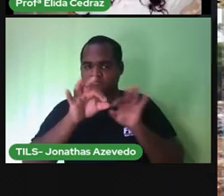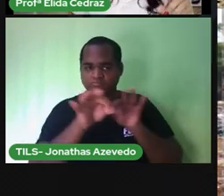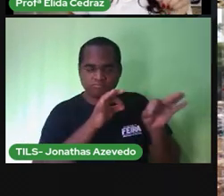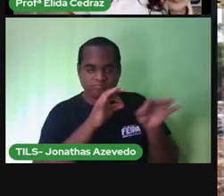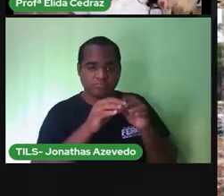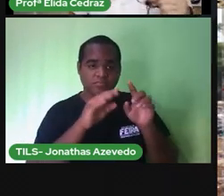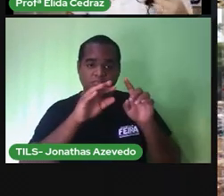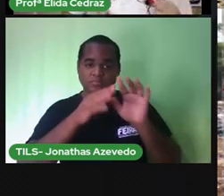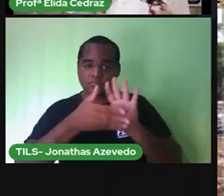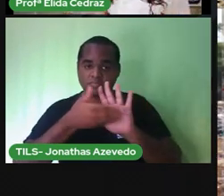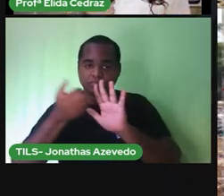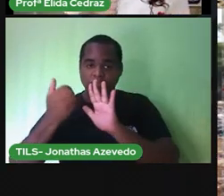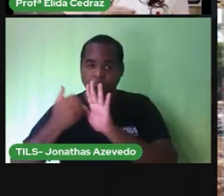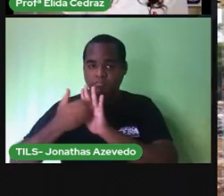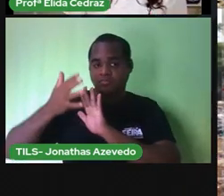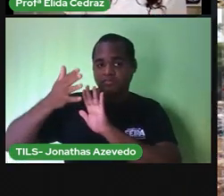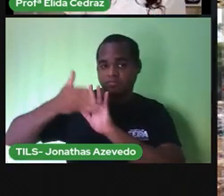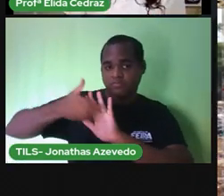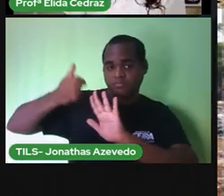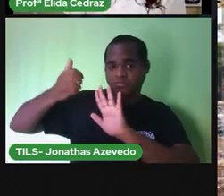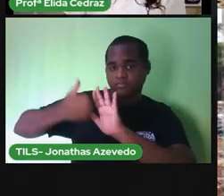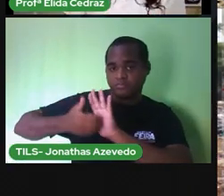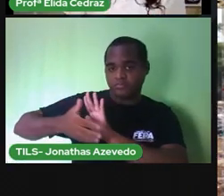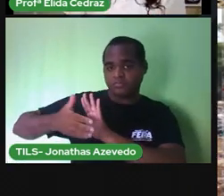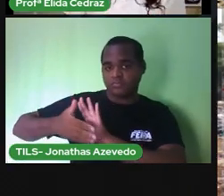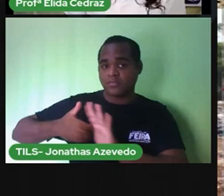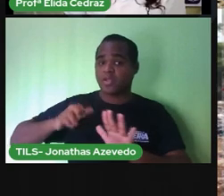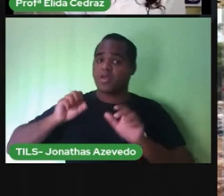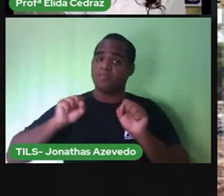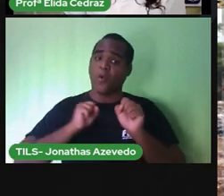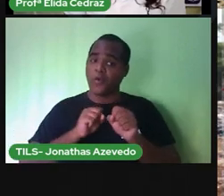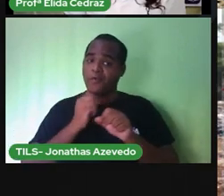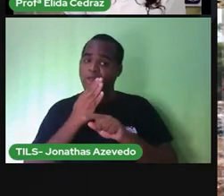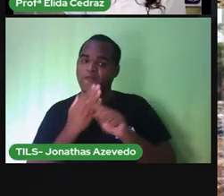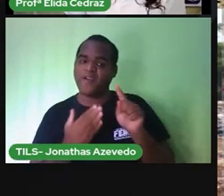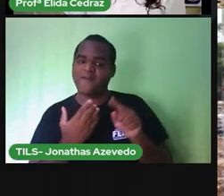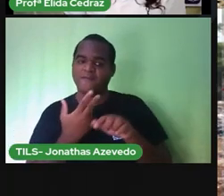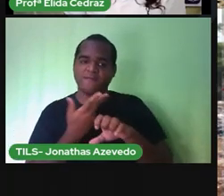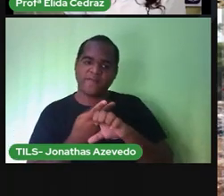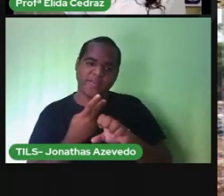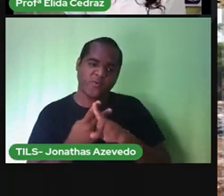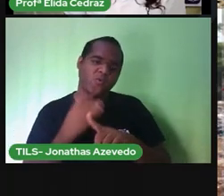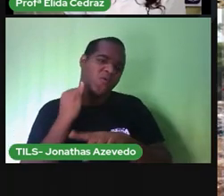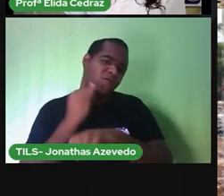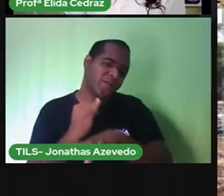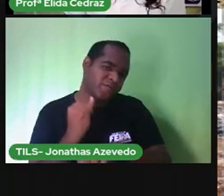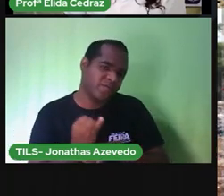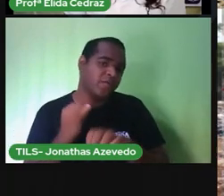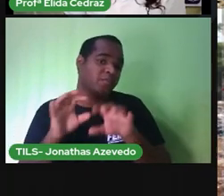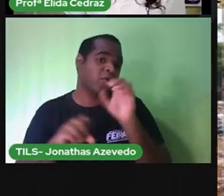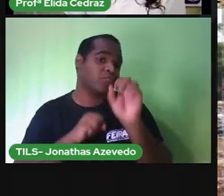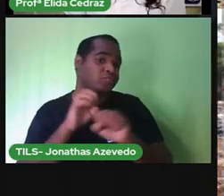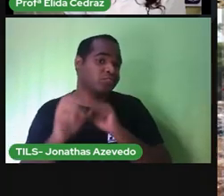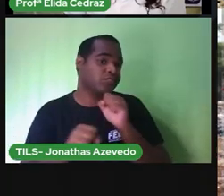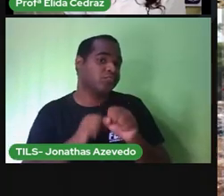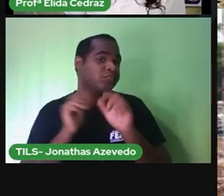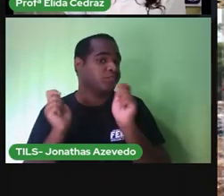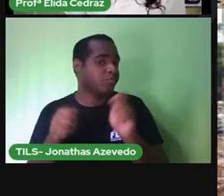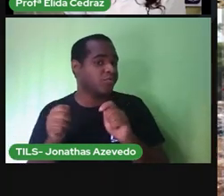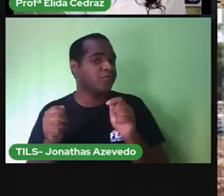separação aí eles correm o risco de se cortar com um vidro com um metal que é descartado no lixo